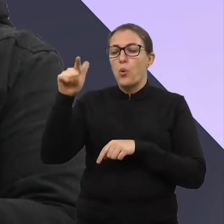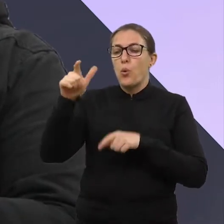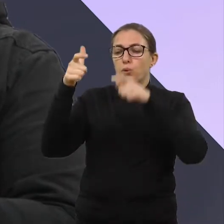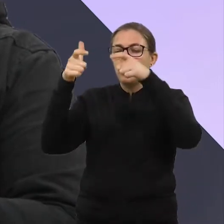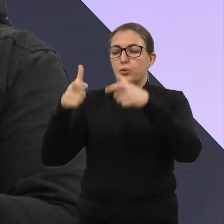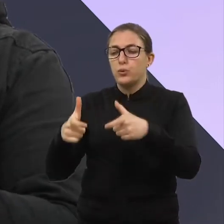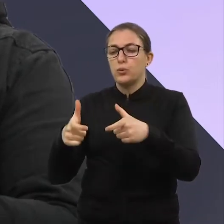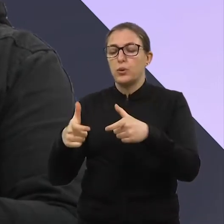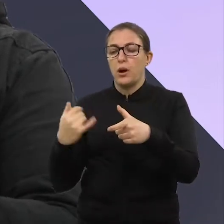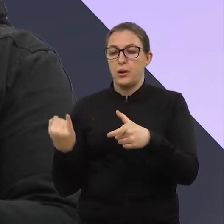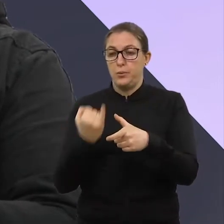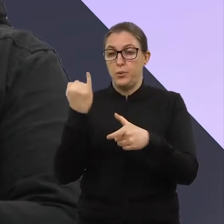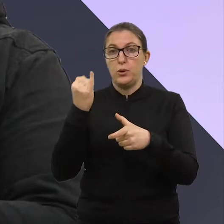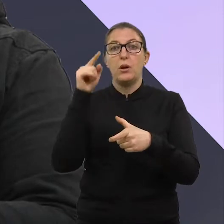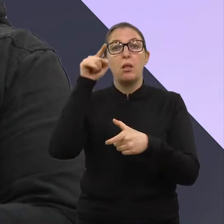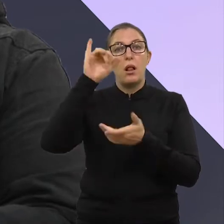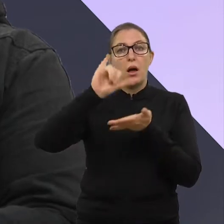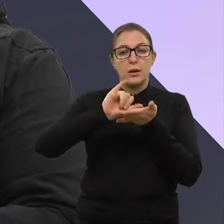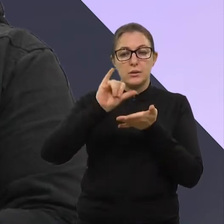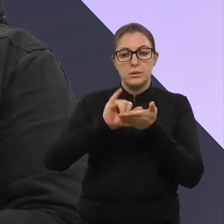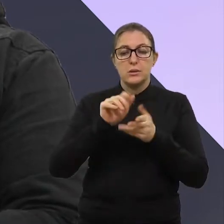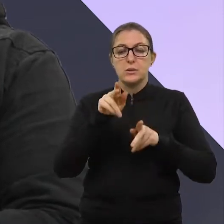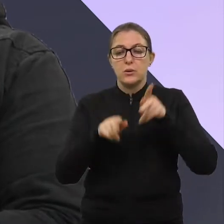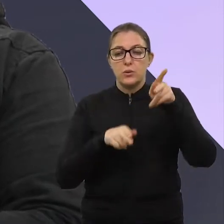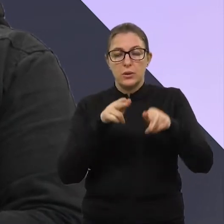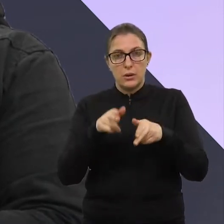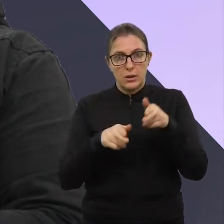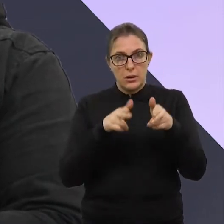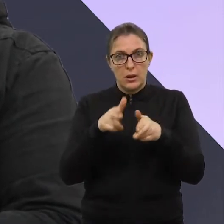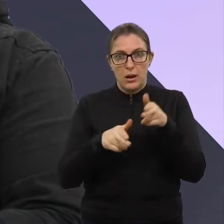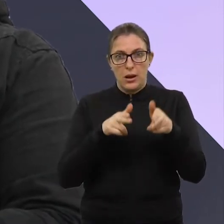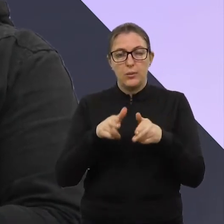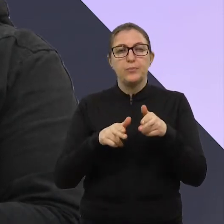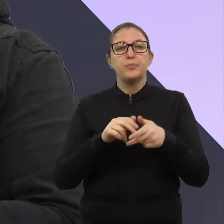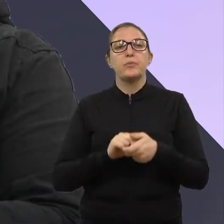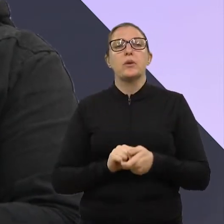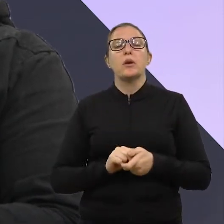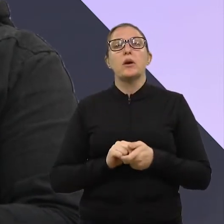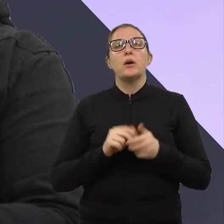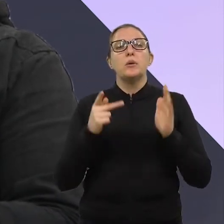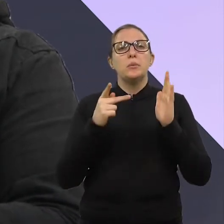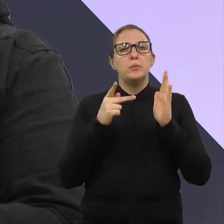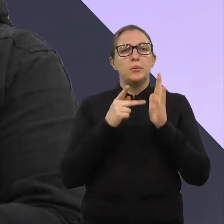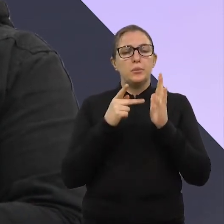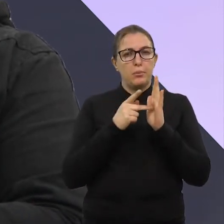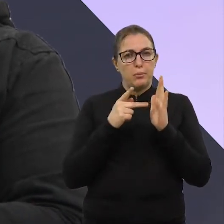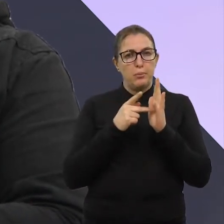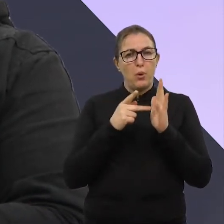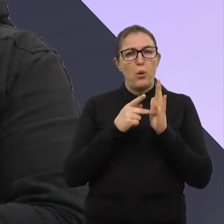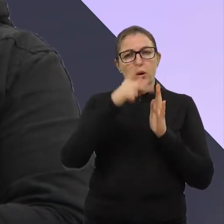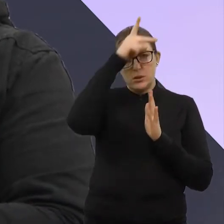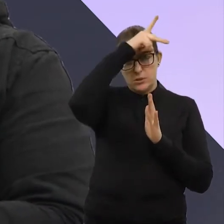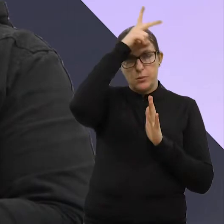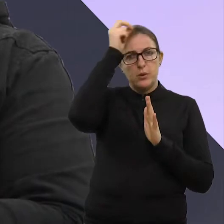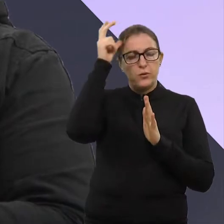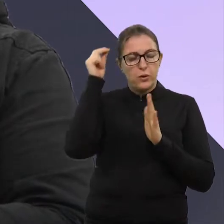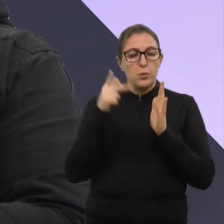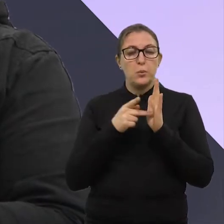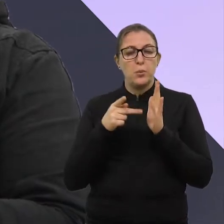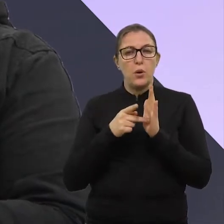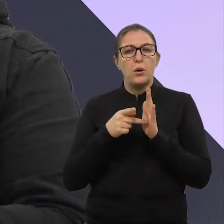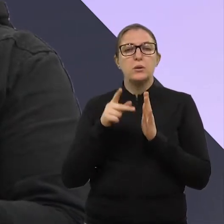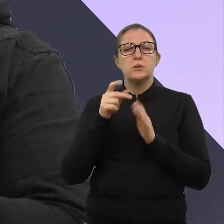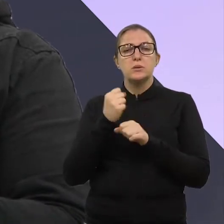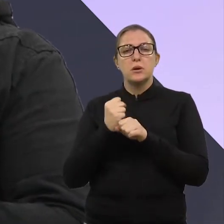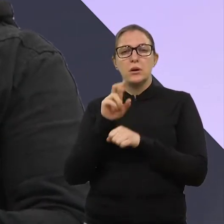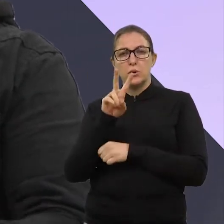a esse complexo cultural à estação de trem, à estação da Gare, né? O prefeito Polis, em 2015, assinou uma parceria, então, com a LL,